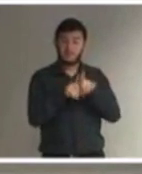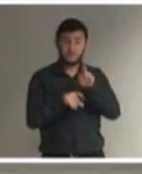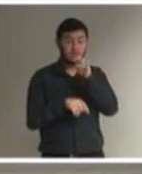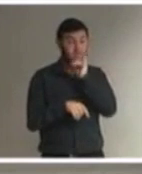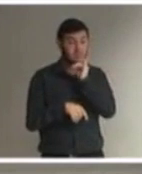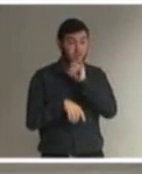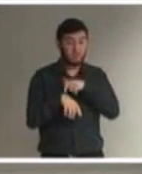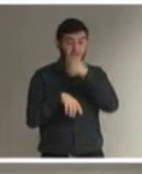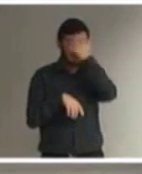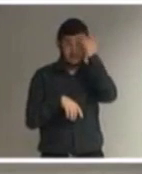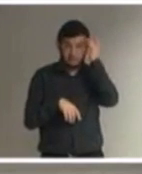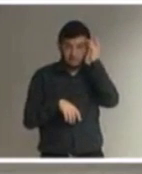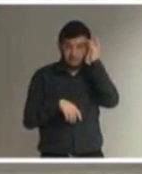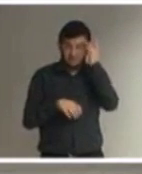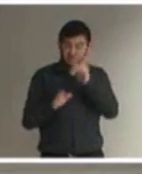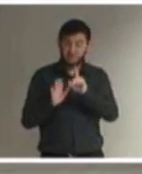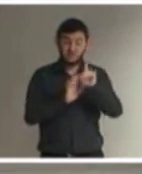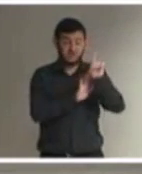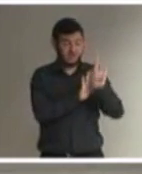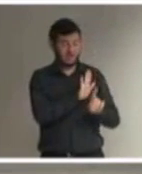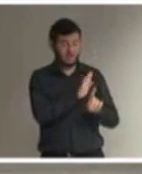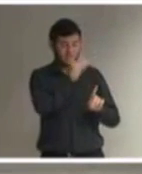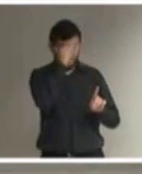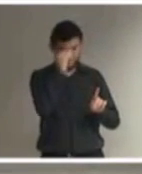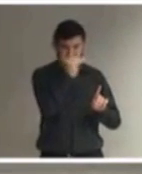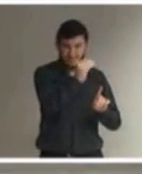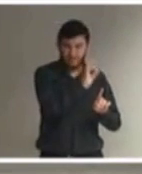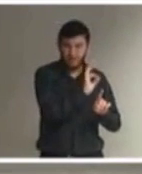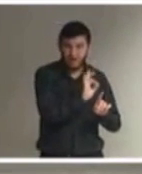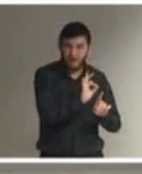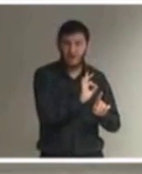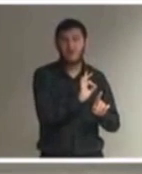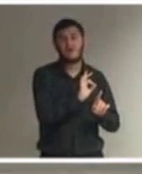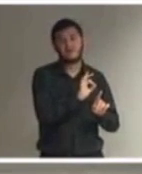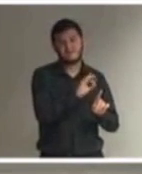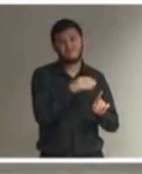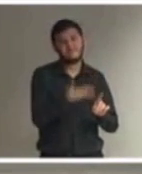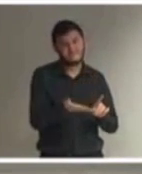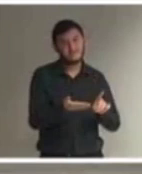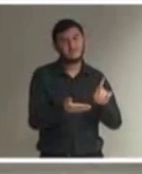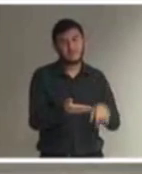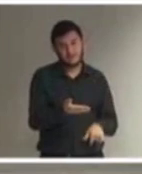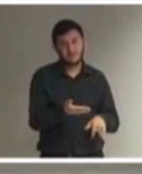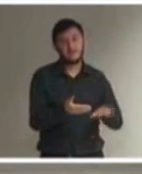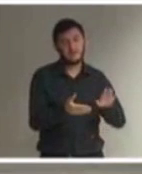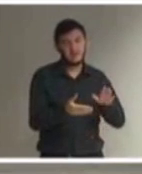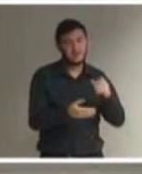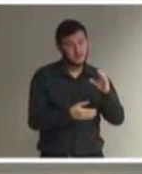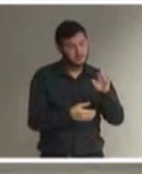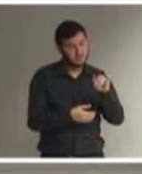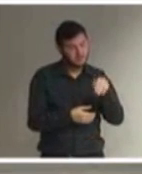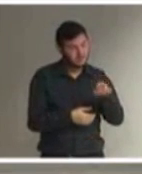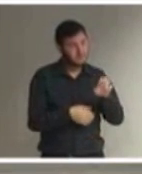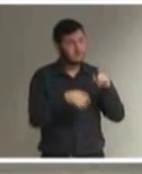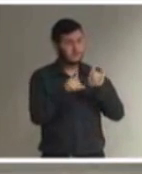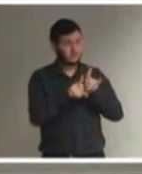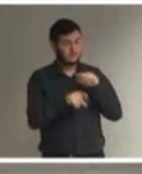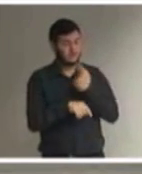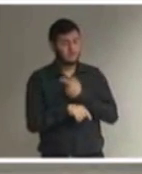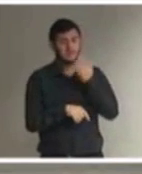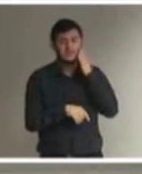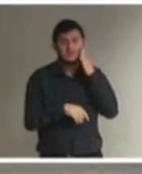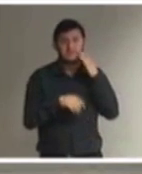ainda que sob o argumento de ser melhor para a pessoa com deficiência. E no caso de